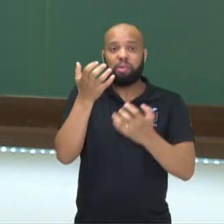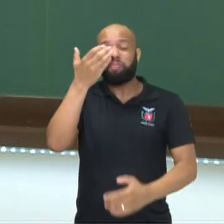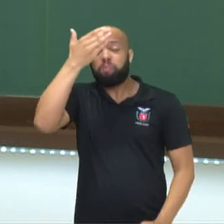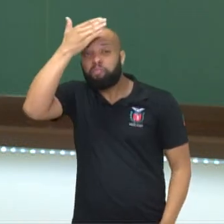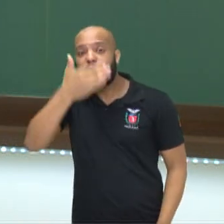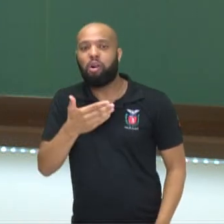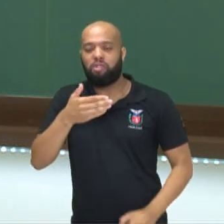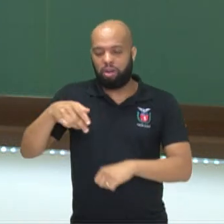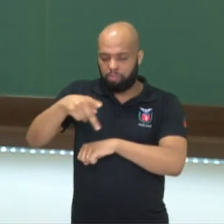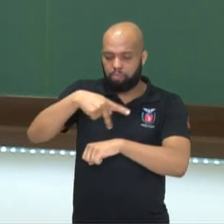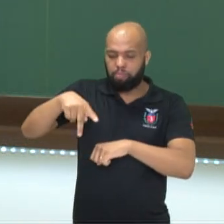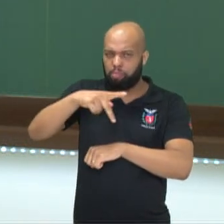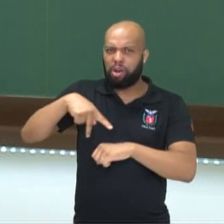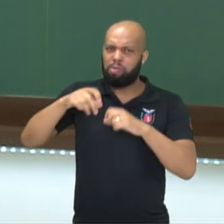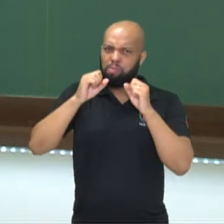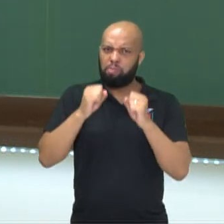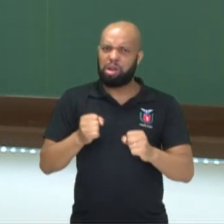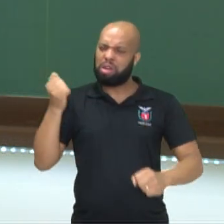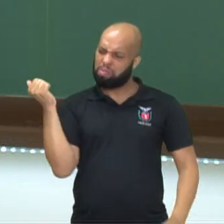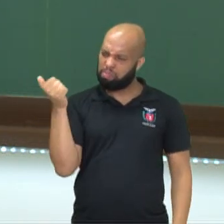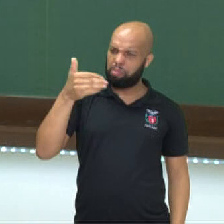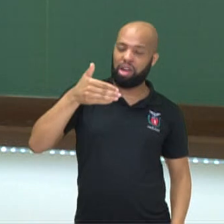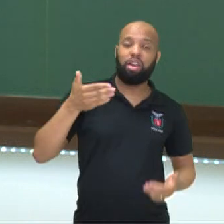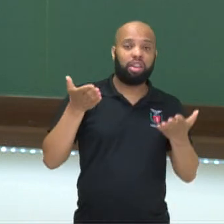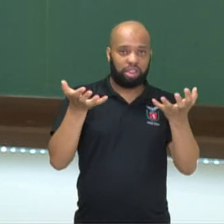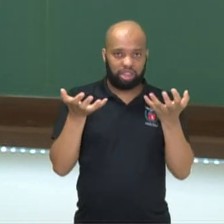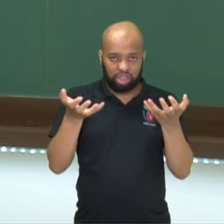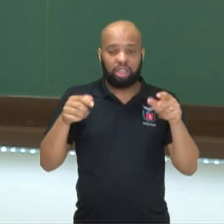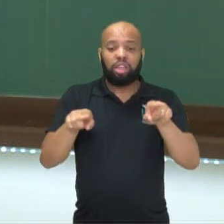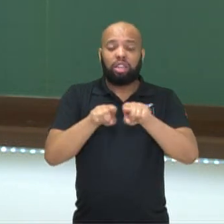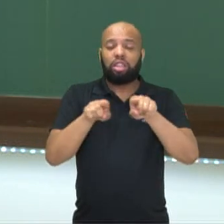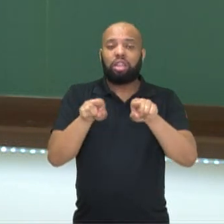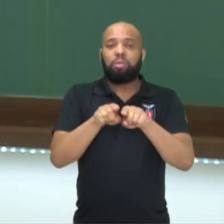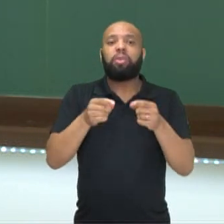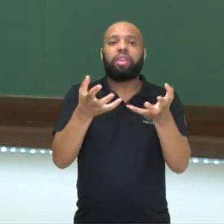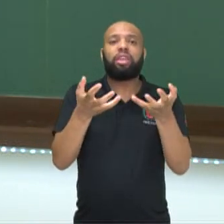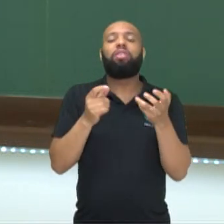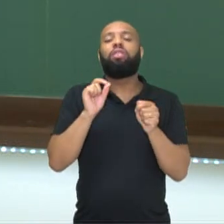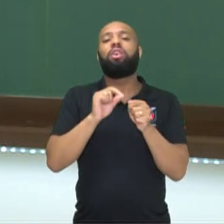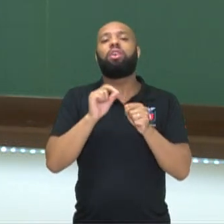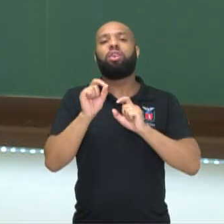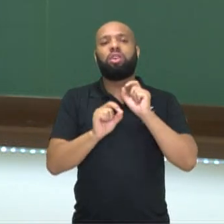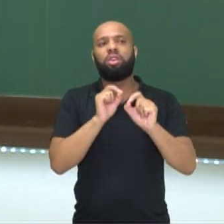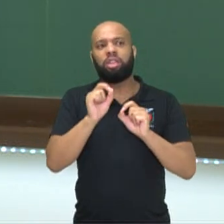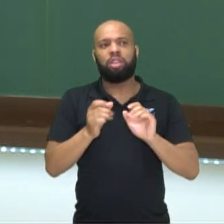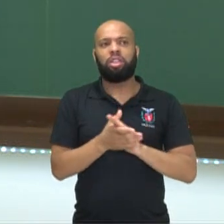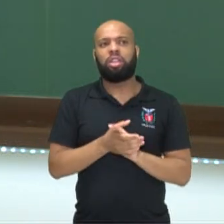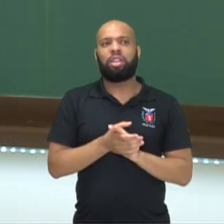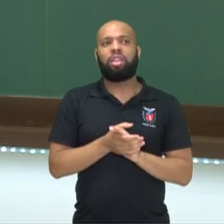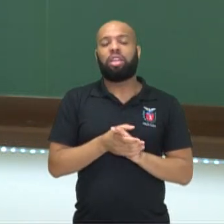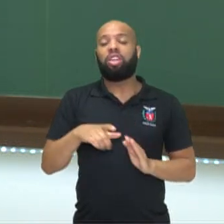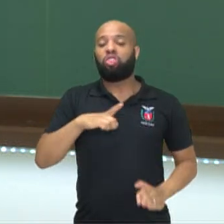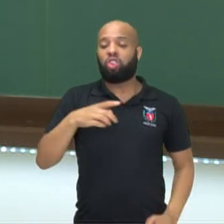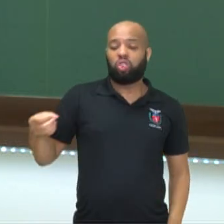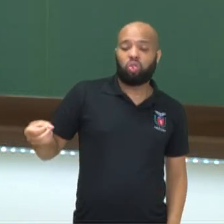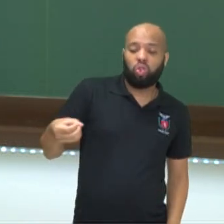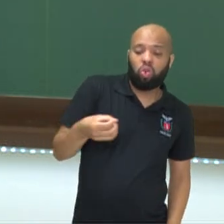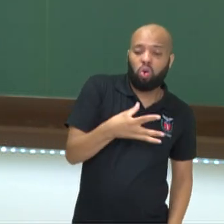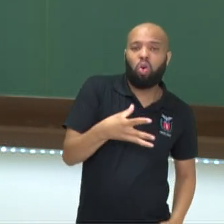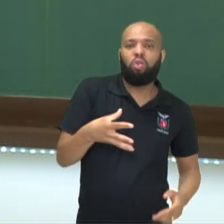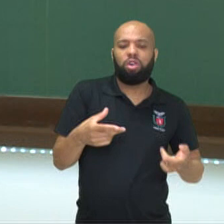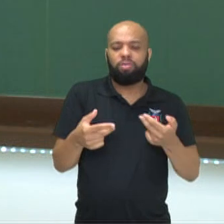nação mais poderosa, a nação mais desenvolvida, mas também para colocar esses novos recursos